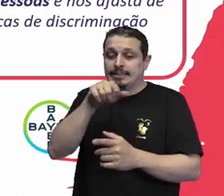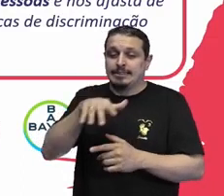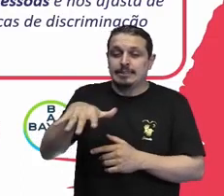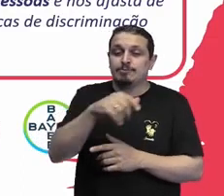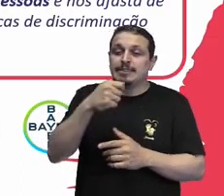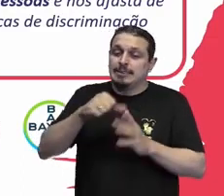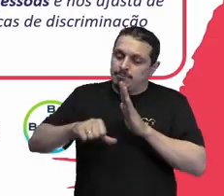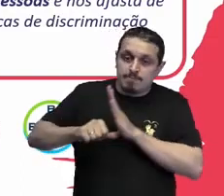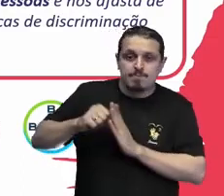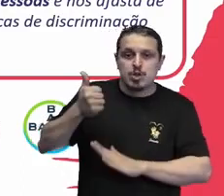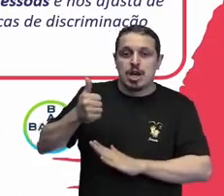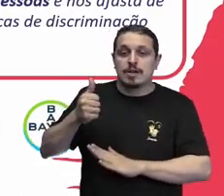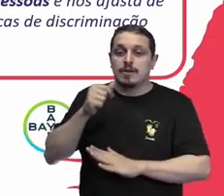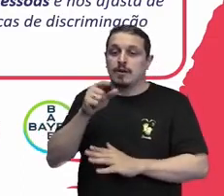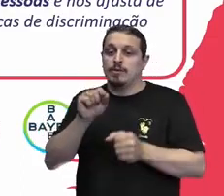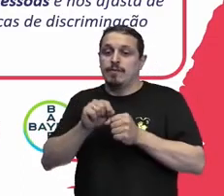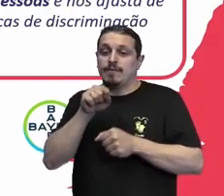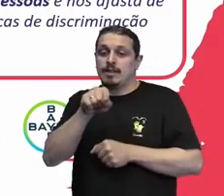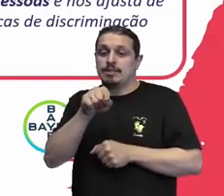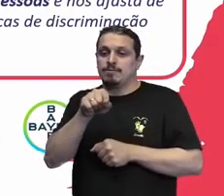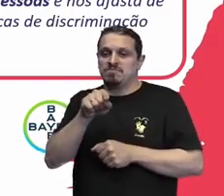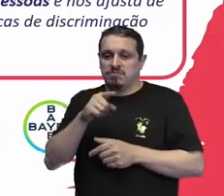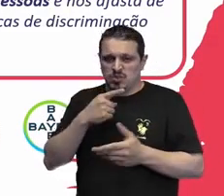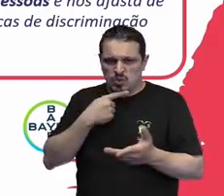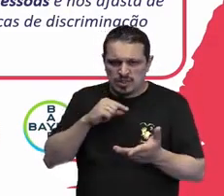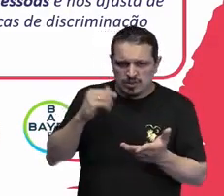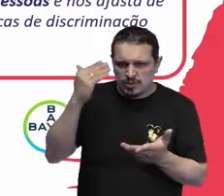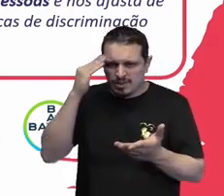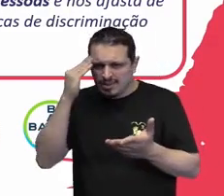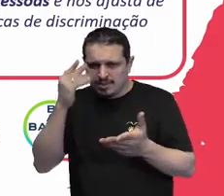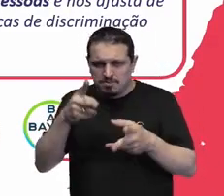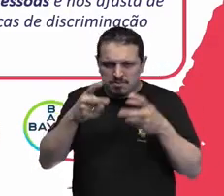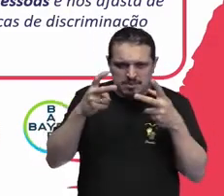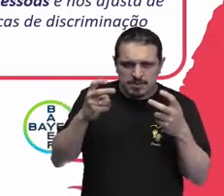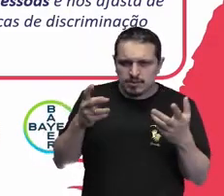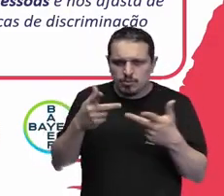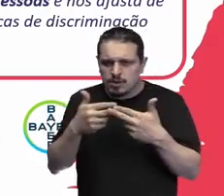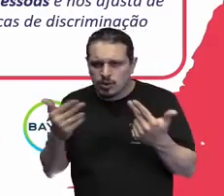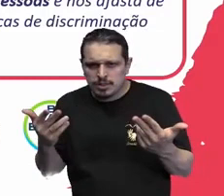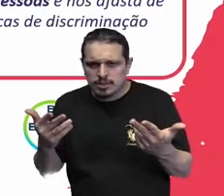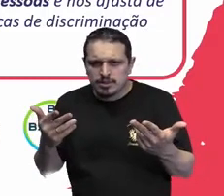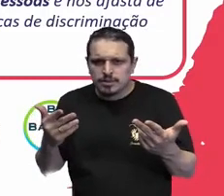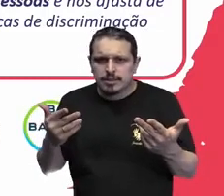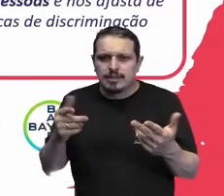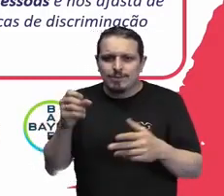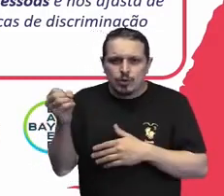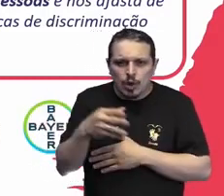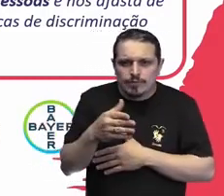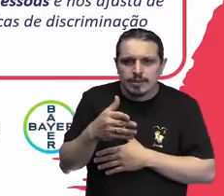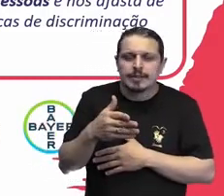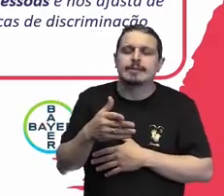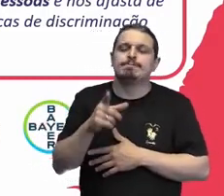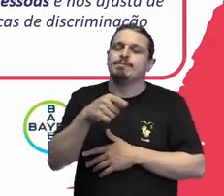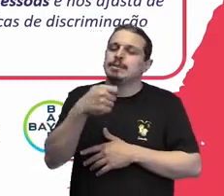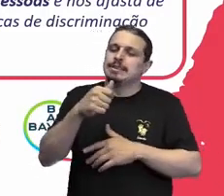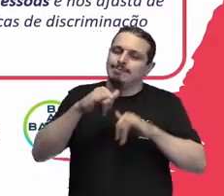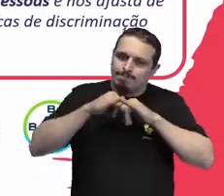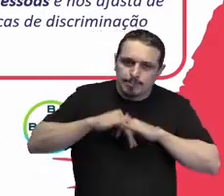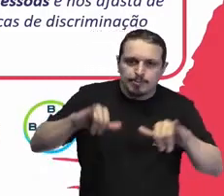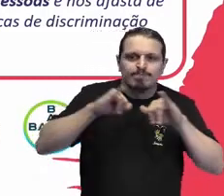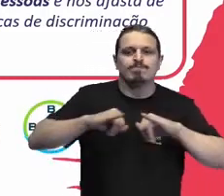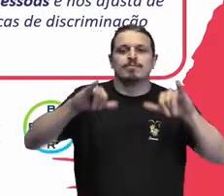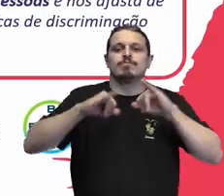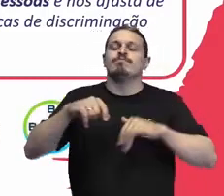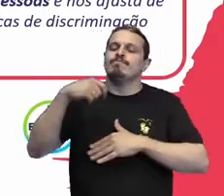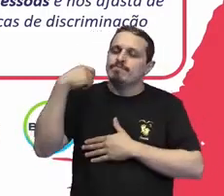dos meus públicos de novo quando eu produzo um serviço ou um produto eu preciso observar a